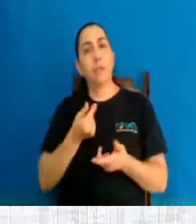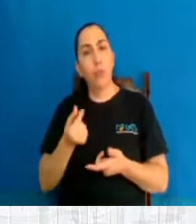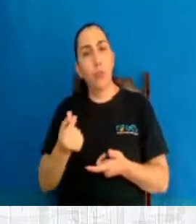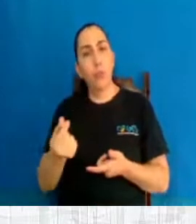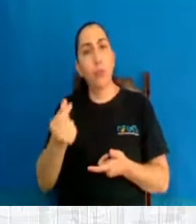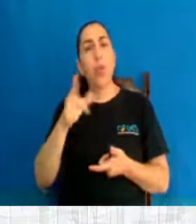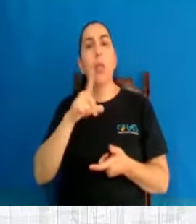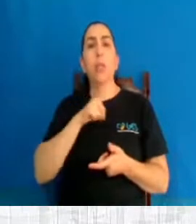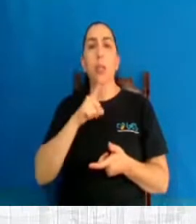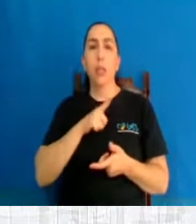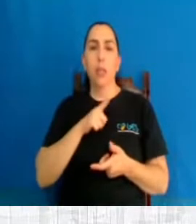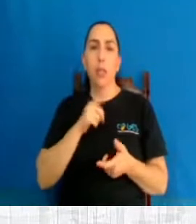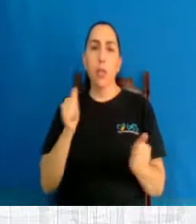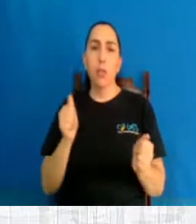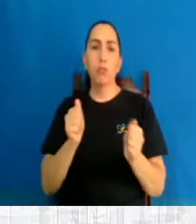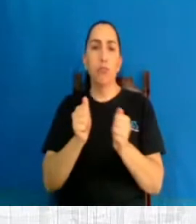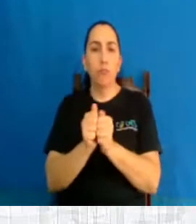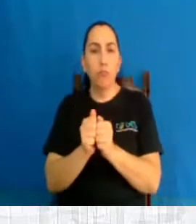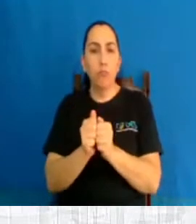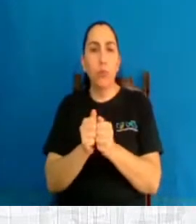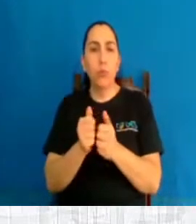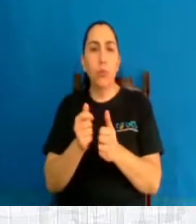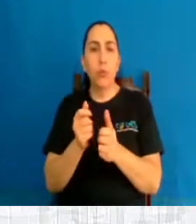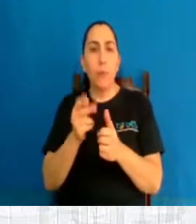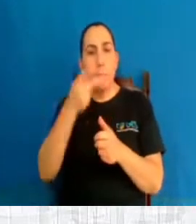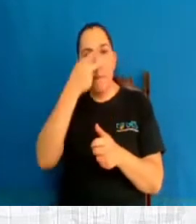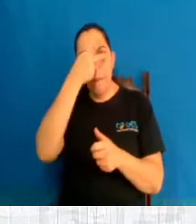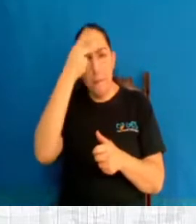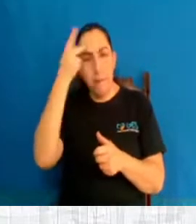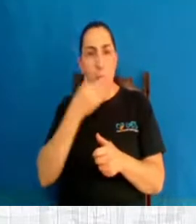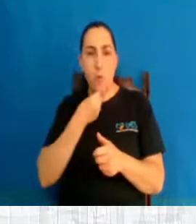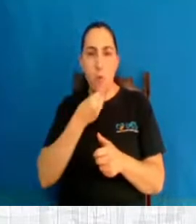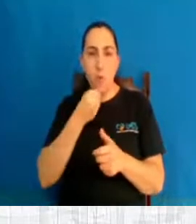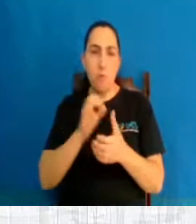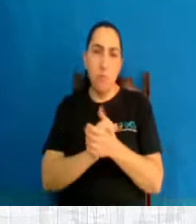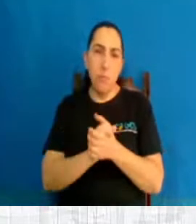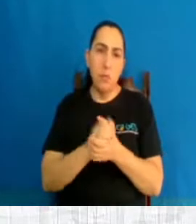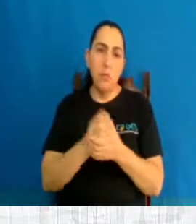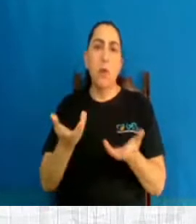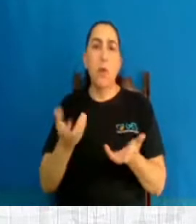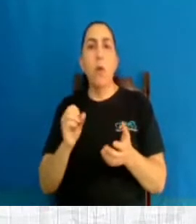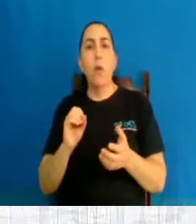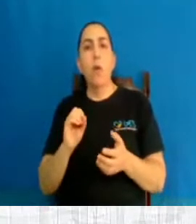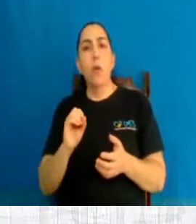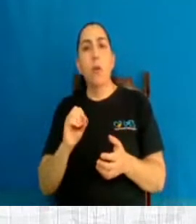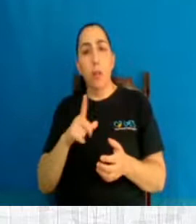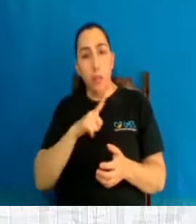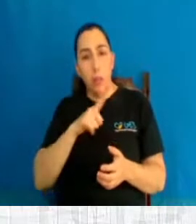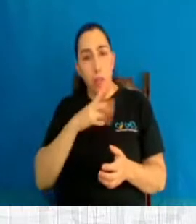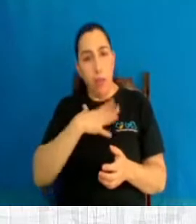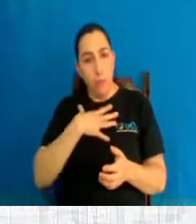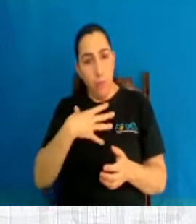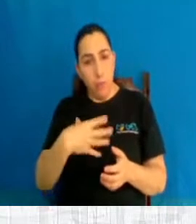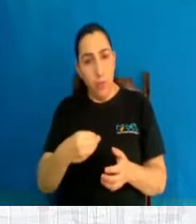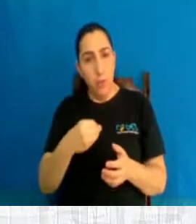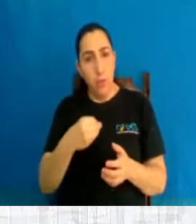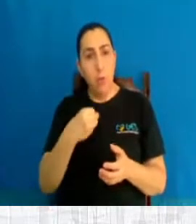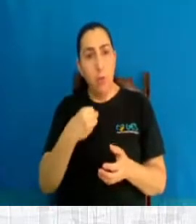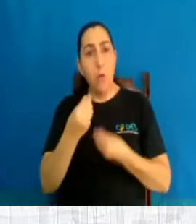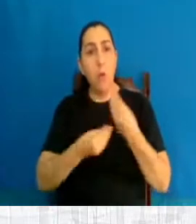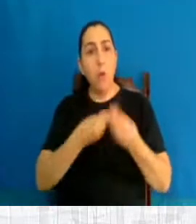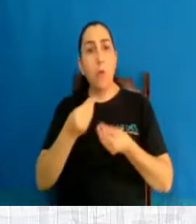tem um parceiro, tem um marido e já tem até um filho. Então está fazendo o aborto como